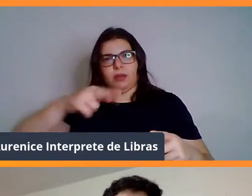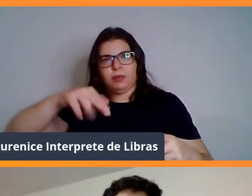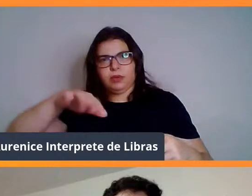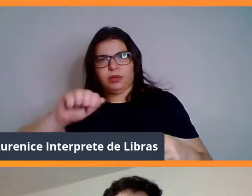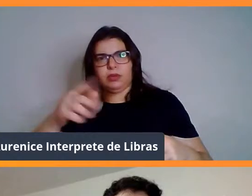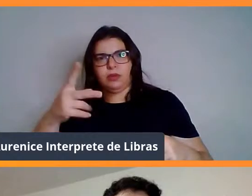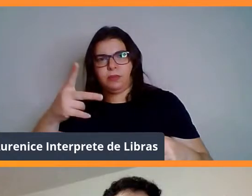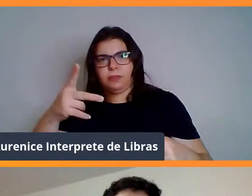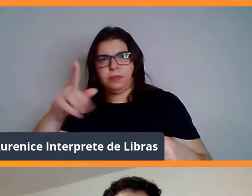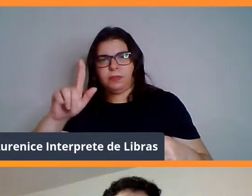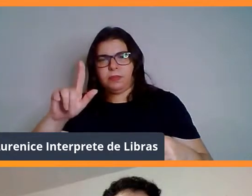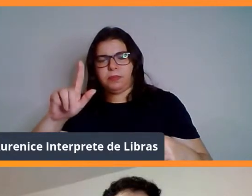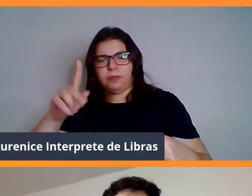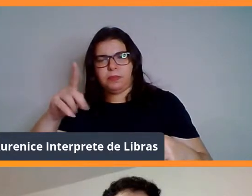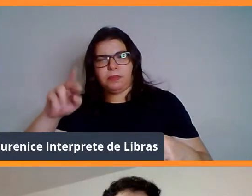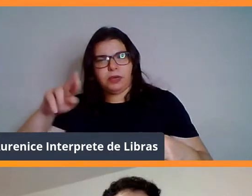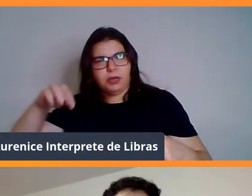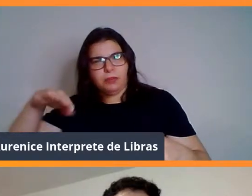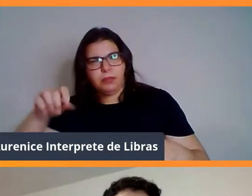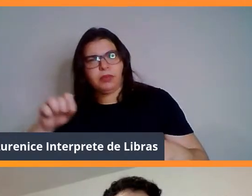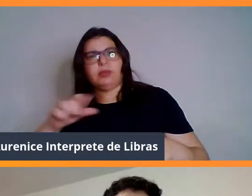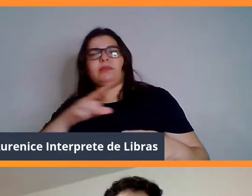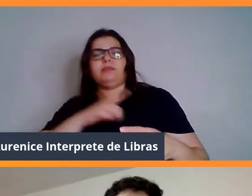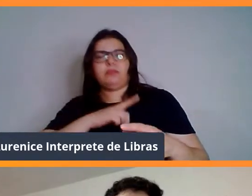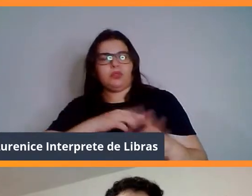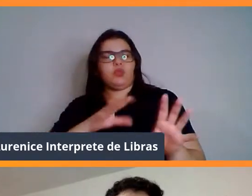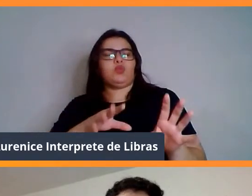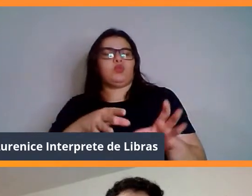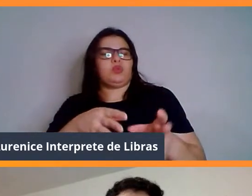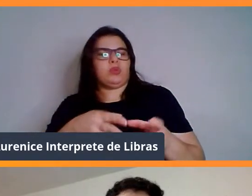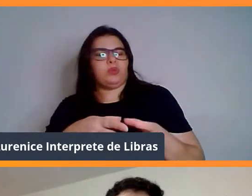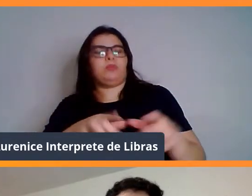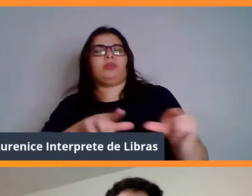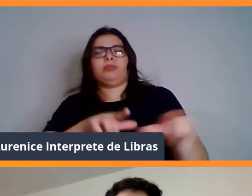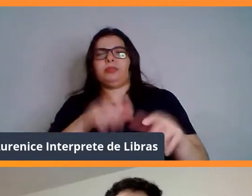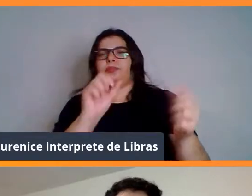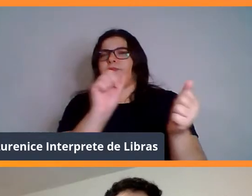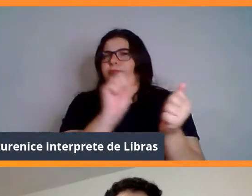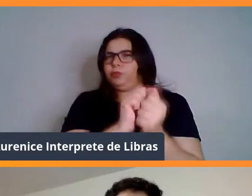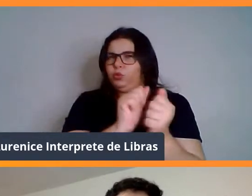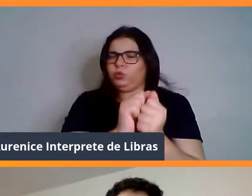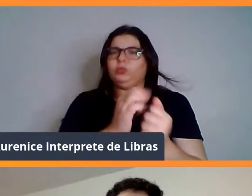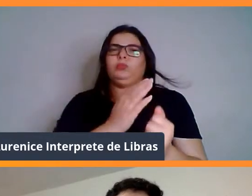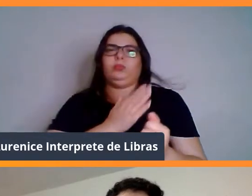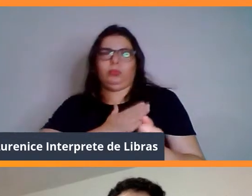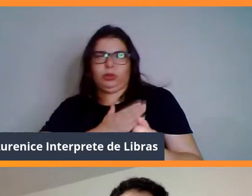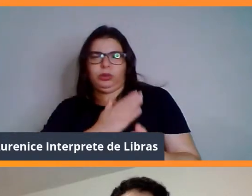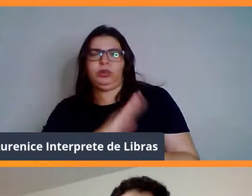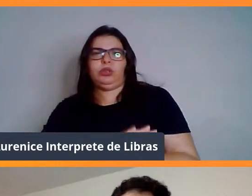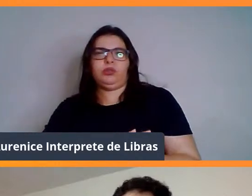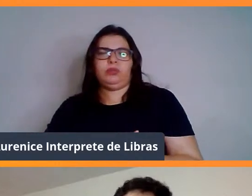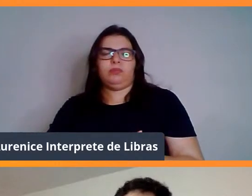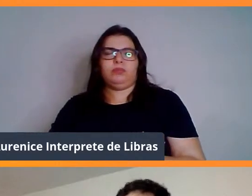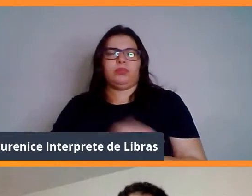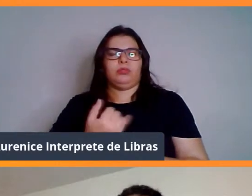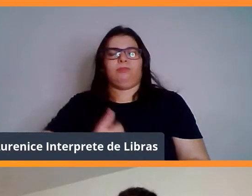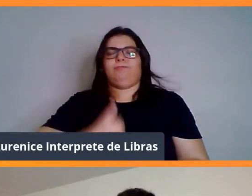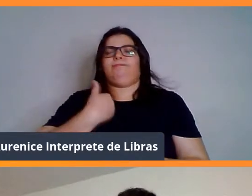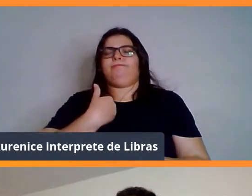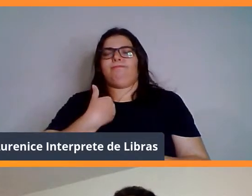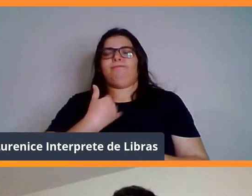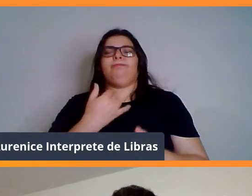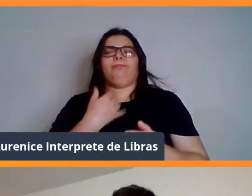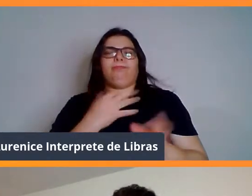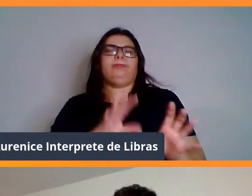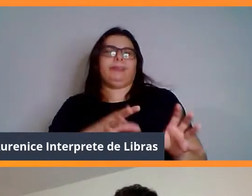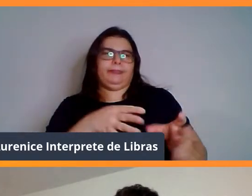muito interessante, muito empolgada que trabalha comigo, que eu tenho muito orgulho de trabalhar com eles, né, e queria